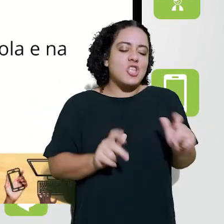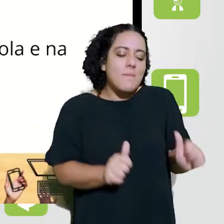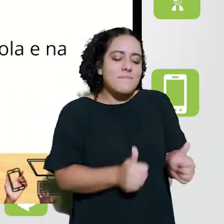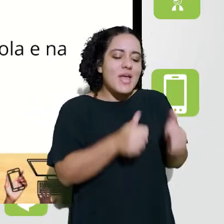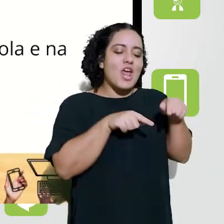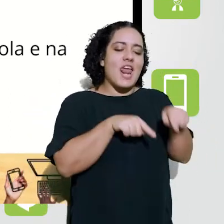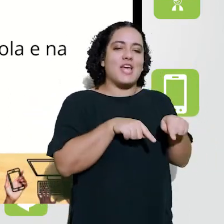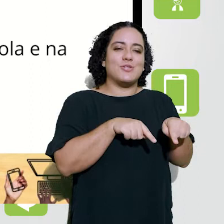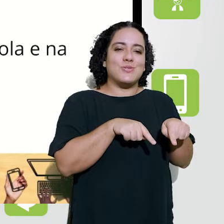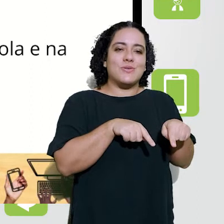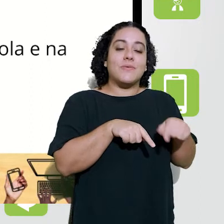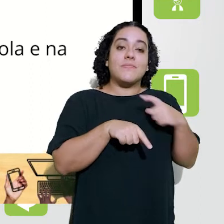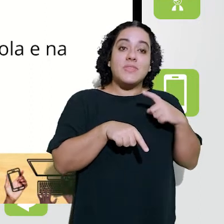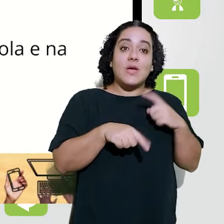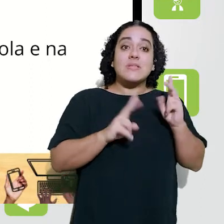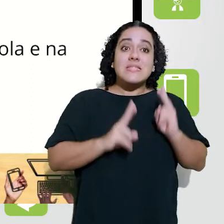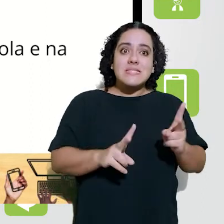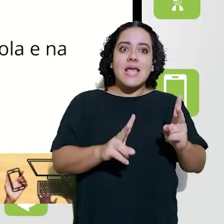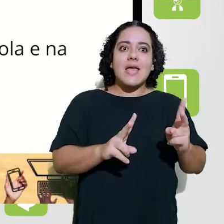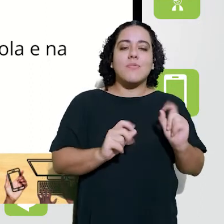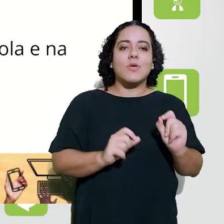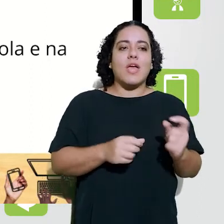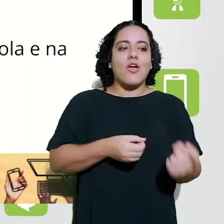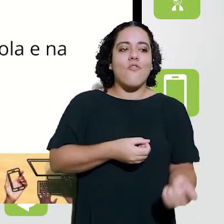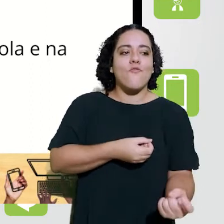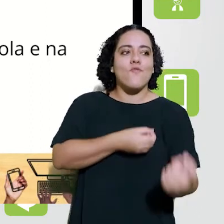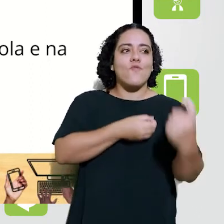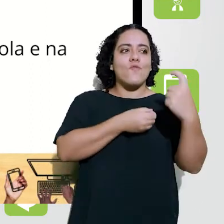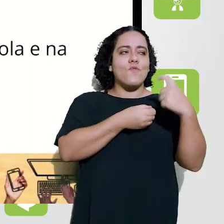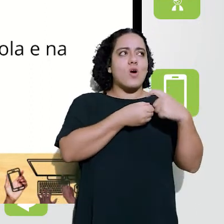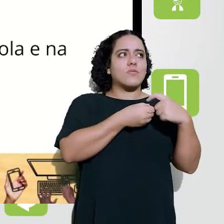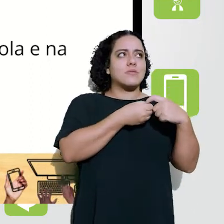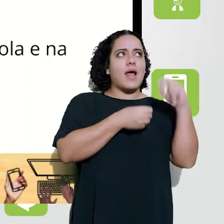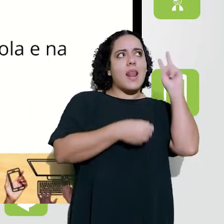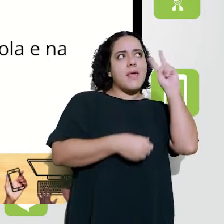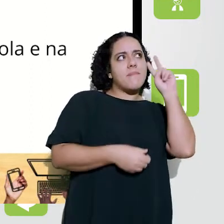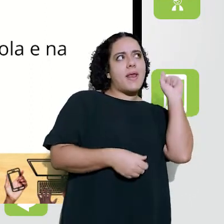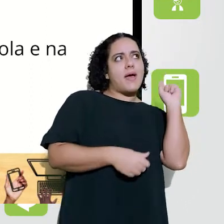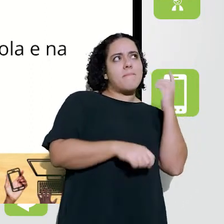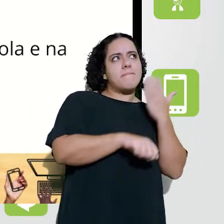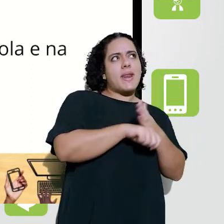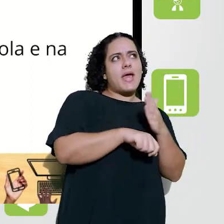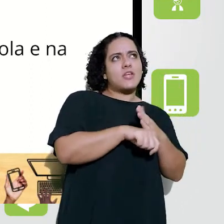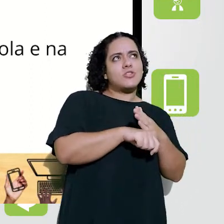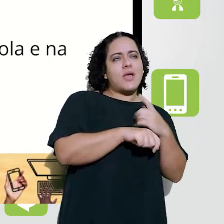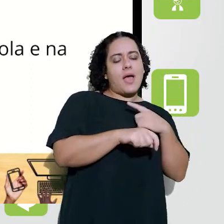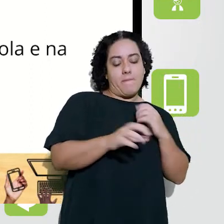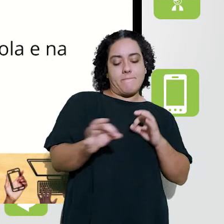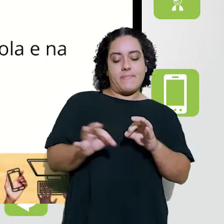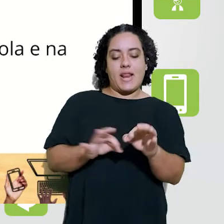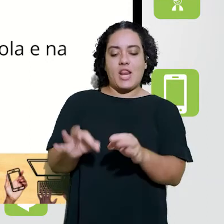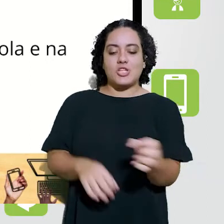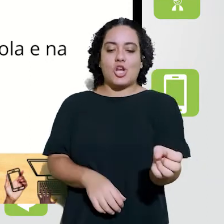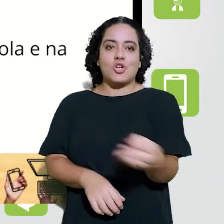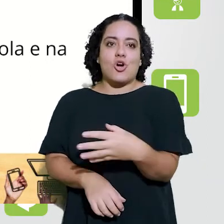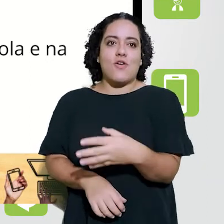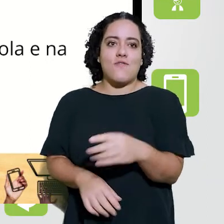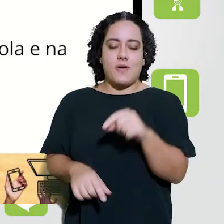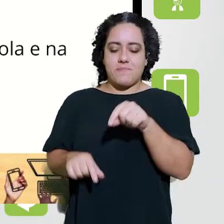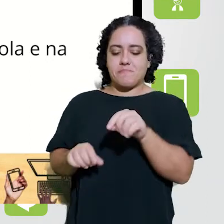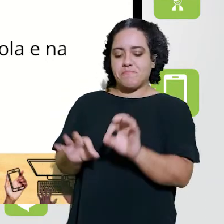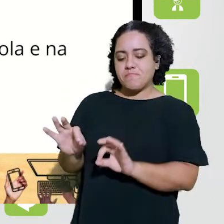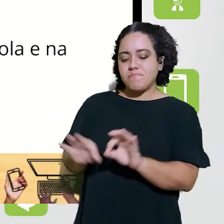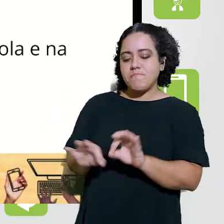prática diferenciada, de prática inovadora. E essa revisitação a essa prática nos